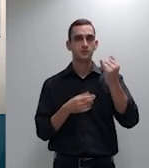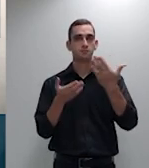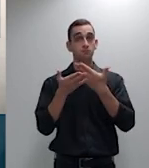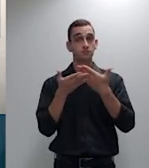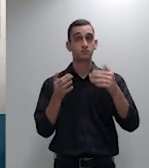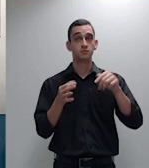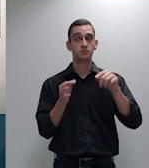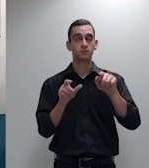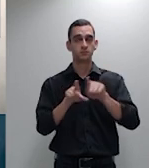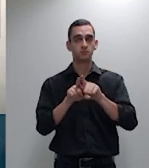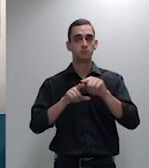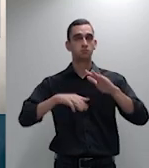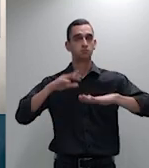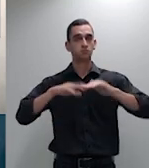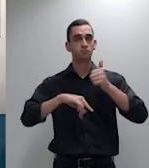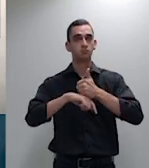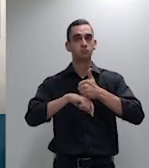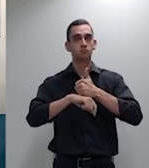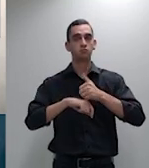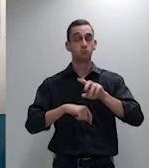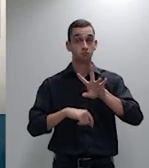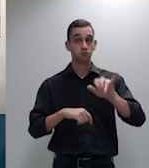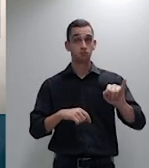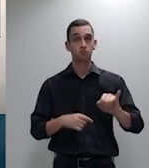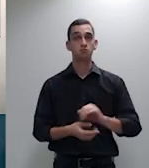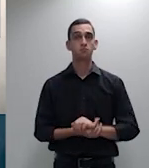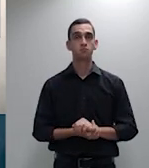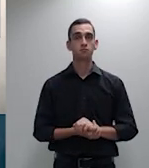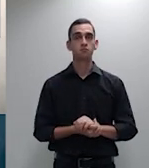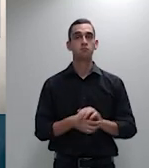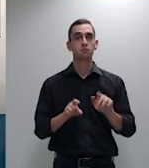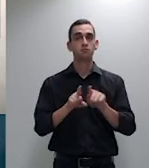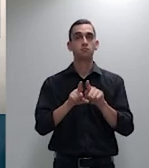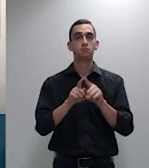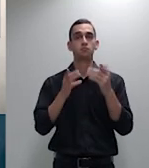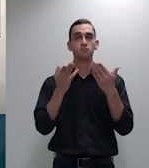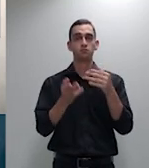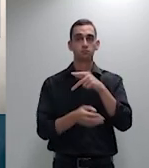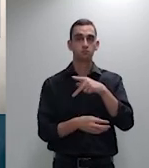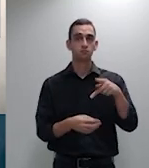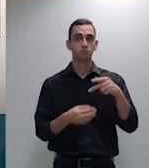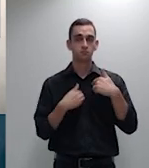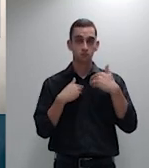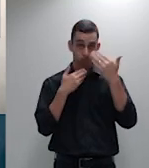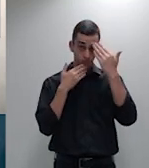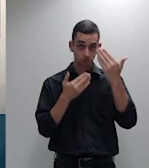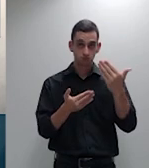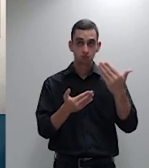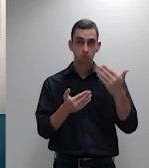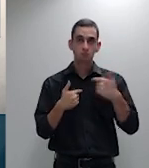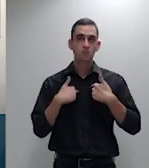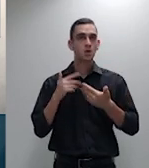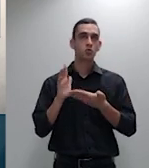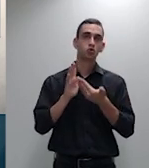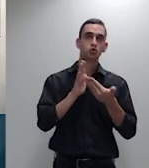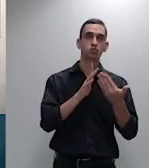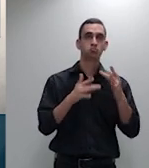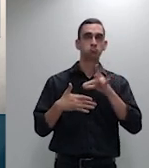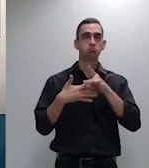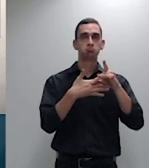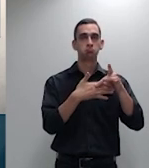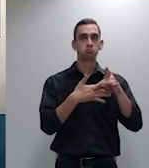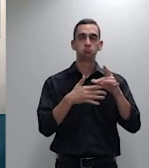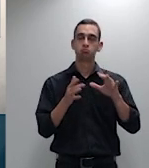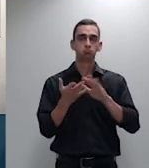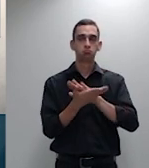senhor presidente, agradecida. Eu não tenho nenhum destaque e nenhum adiamento. Muito